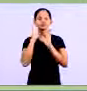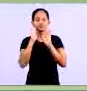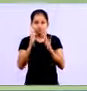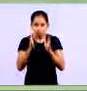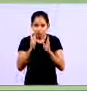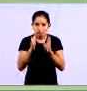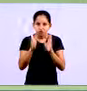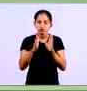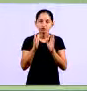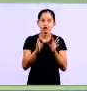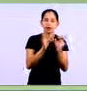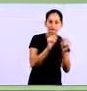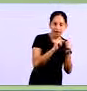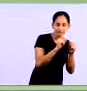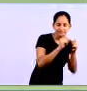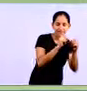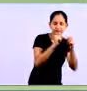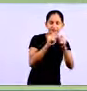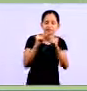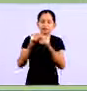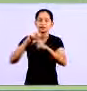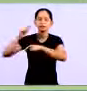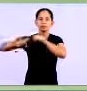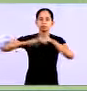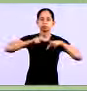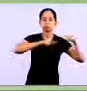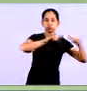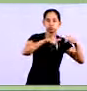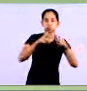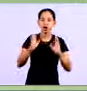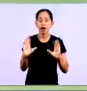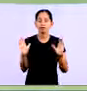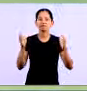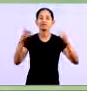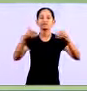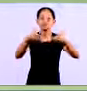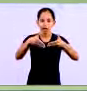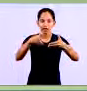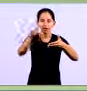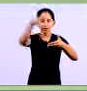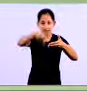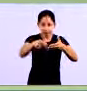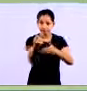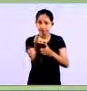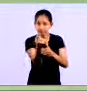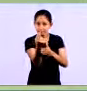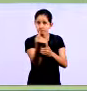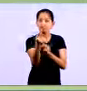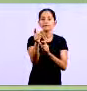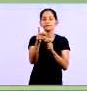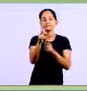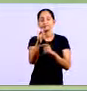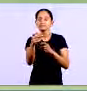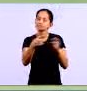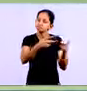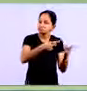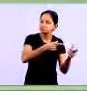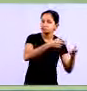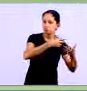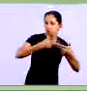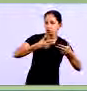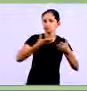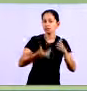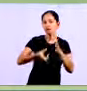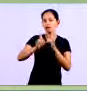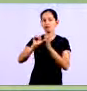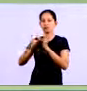os táticos elaborados no nível intermediário e dos planos operacionais elabor